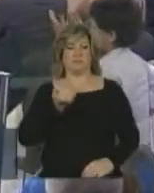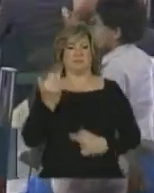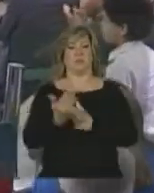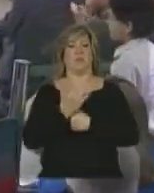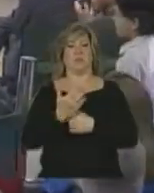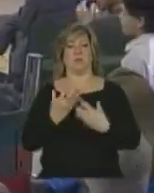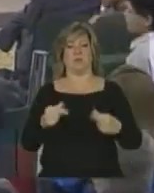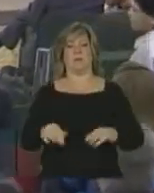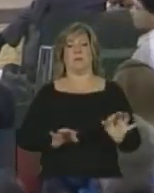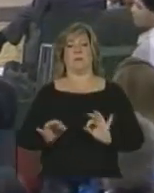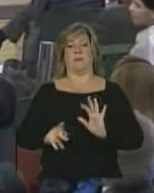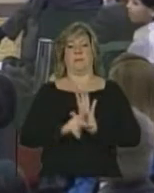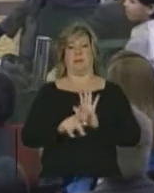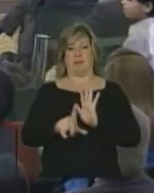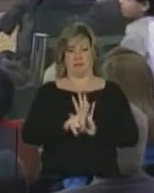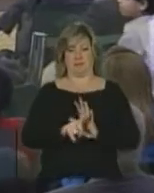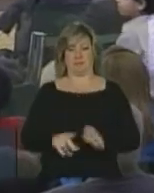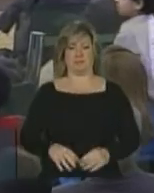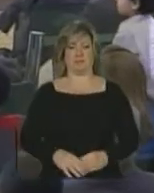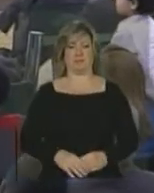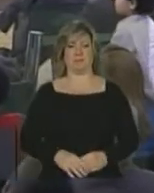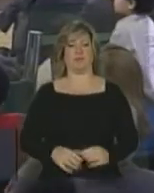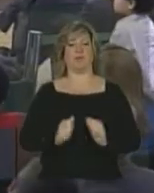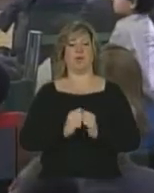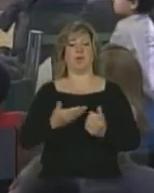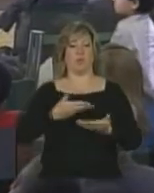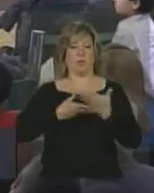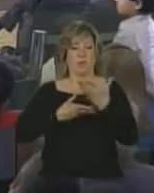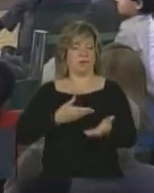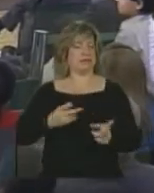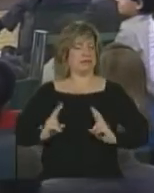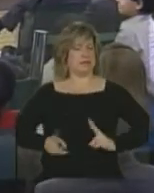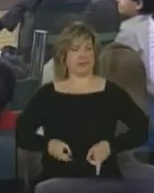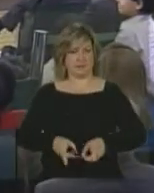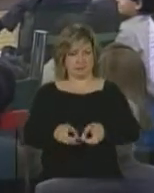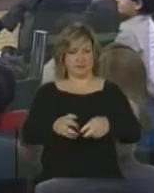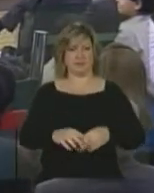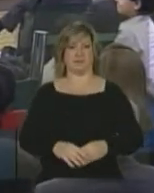deste projeto de lei. Companheira de todas as horas,